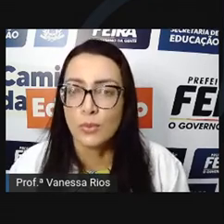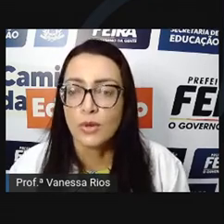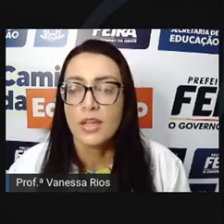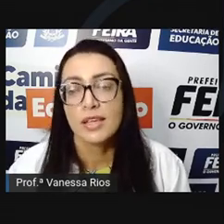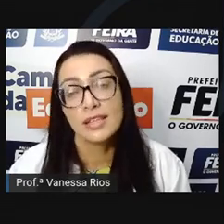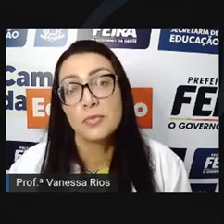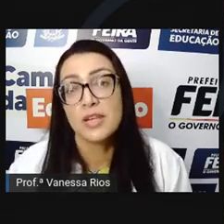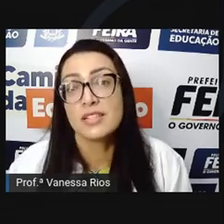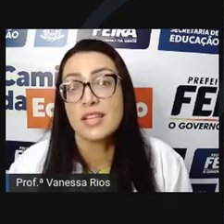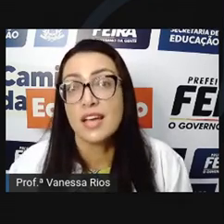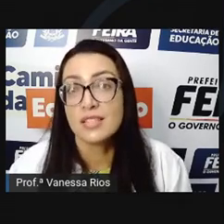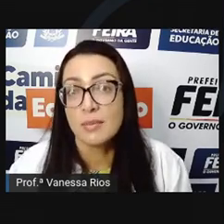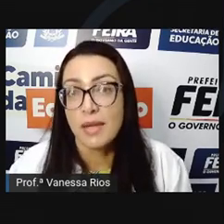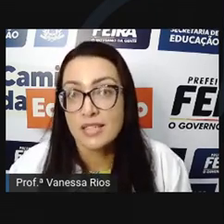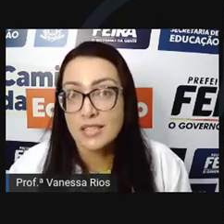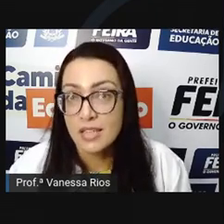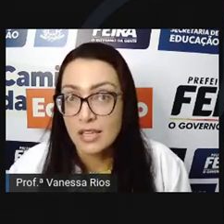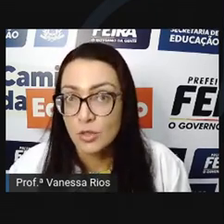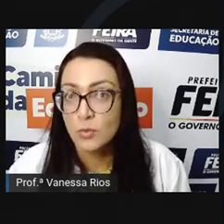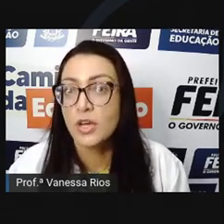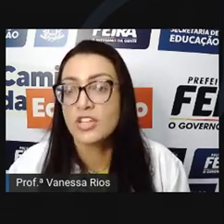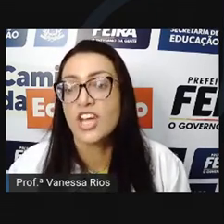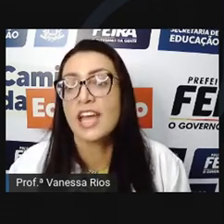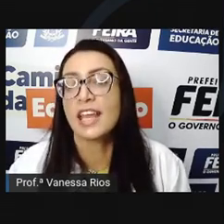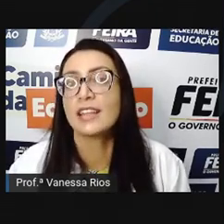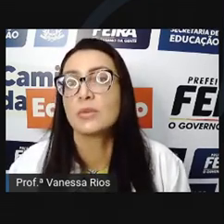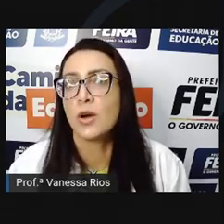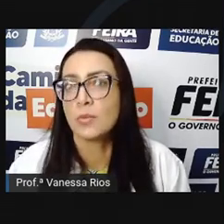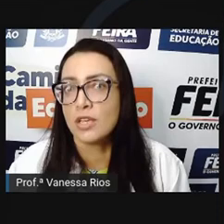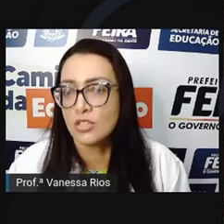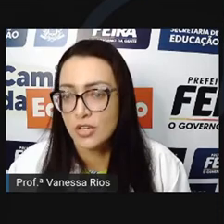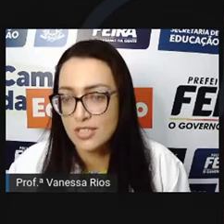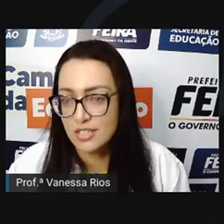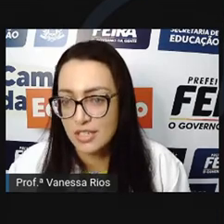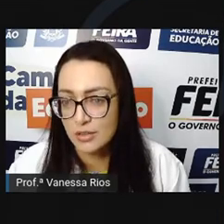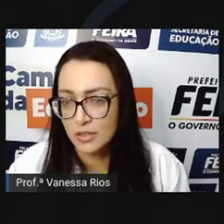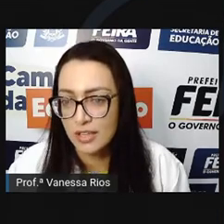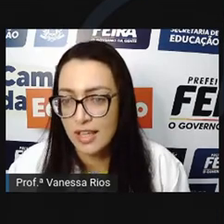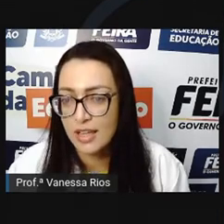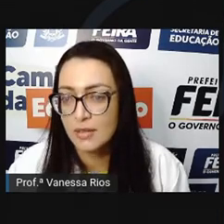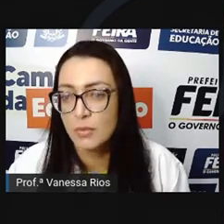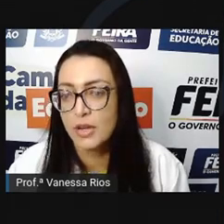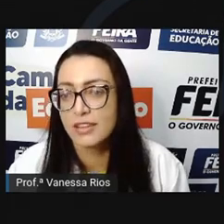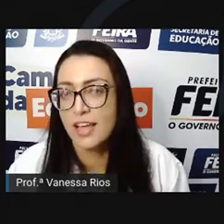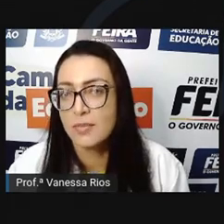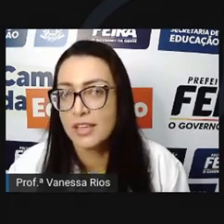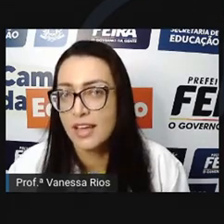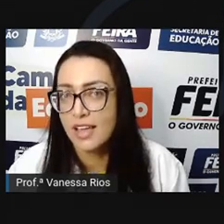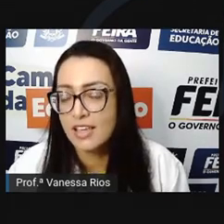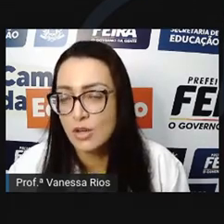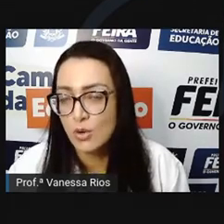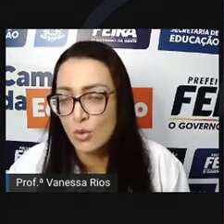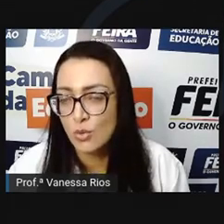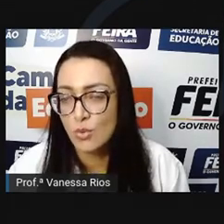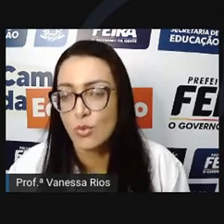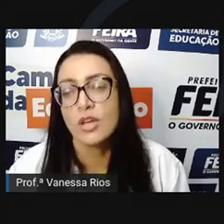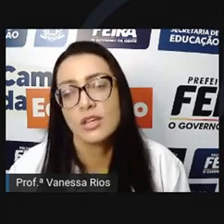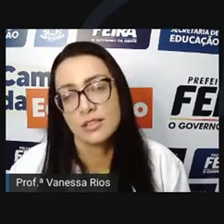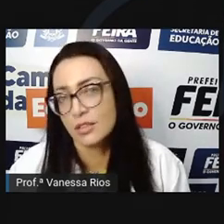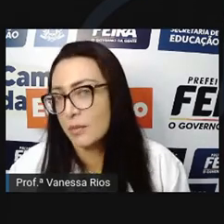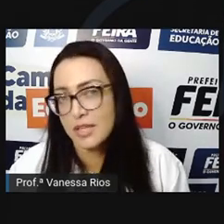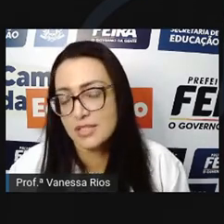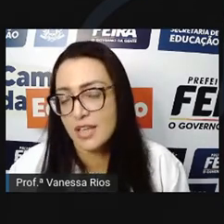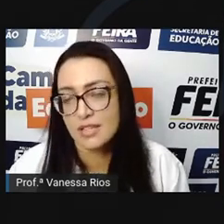Urubu. E não precisa receber acento, porque já é naturalmente oxítona, né? Porque termina em u.